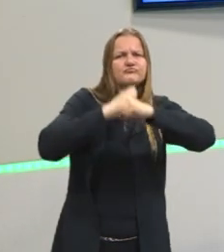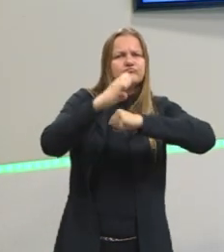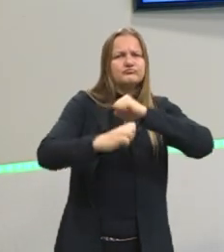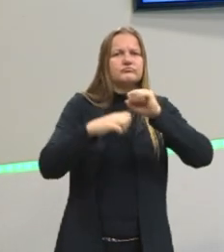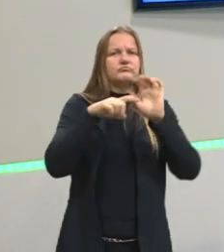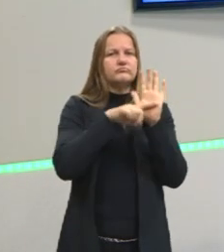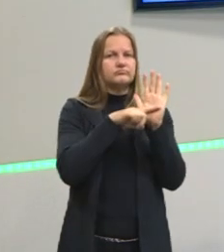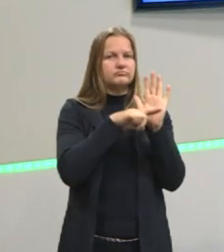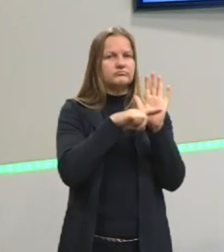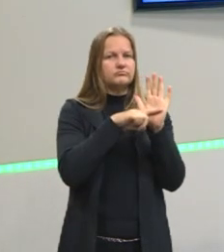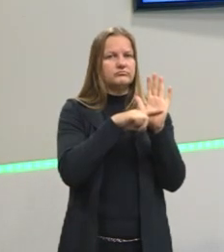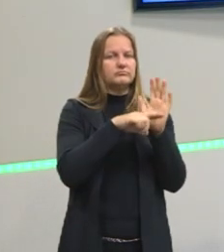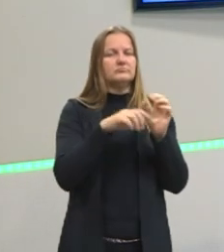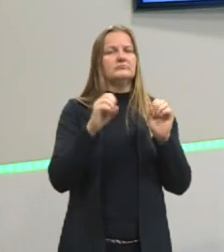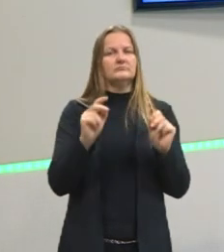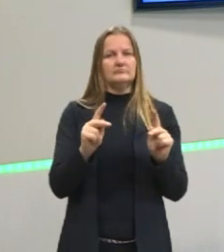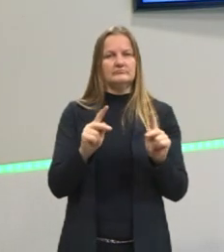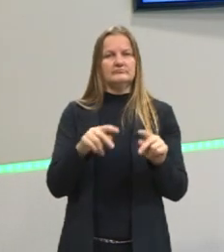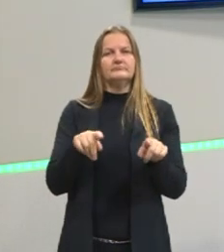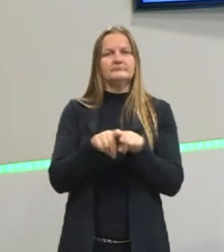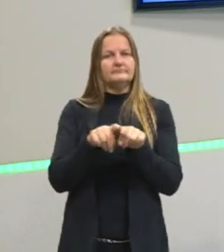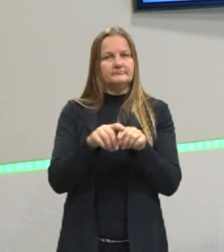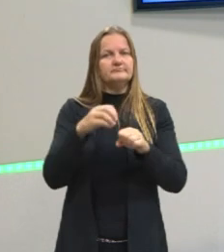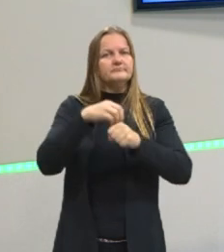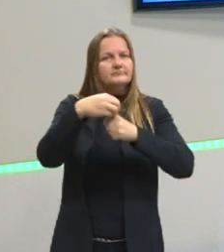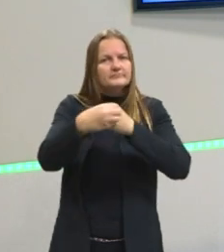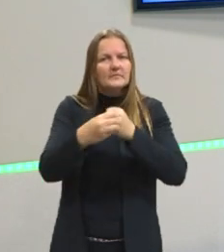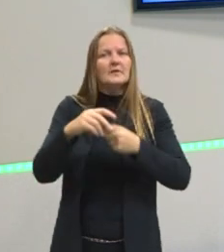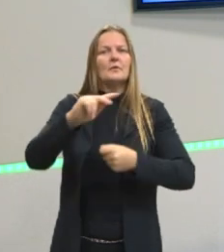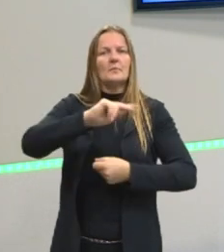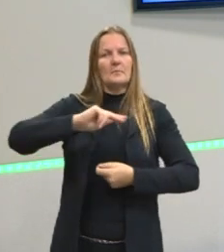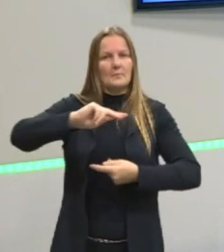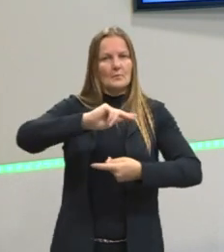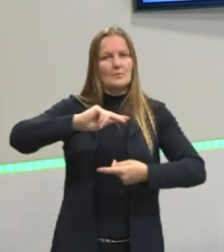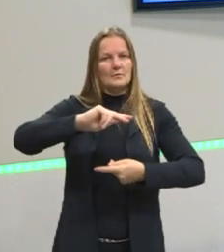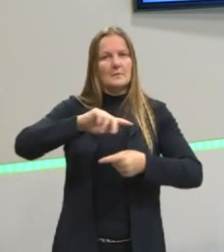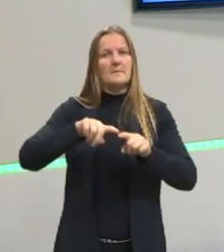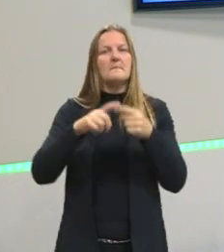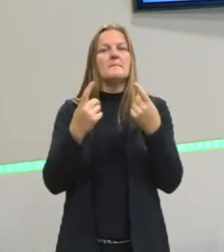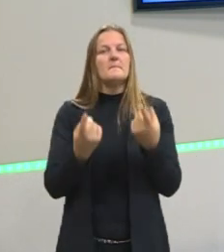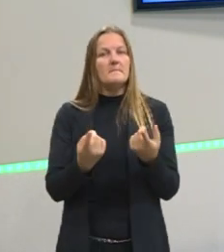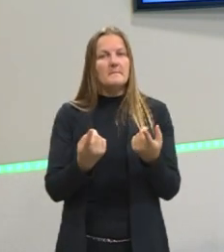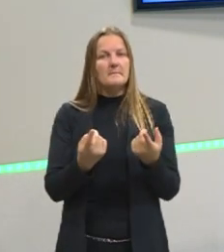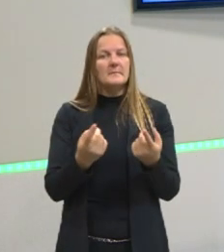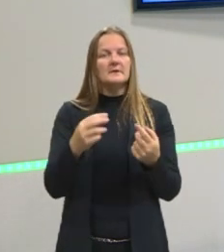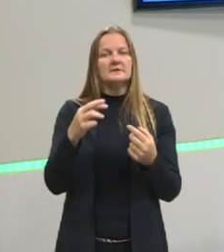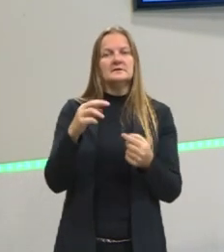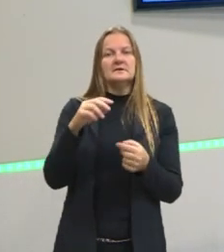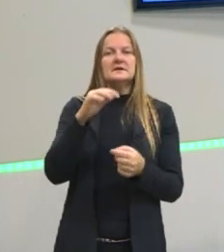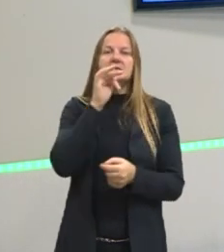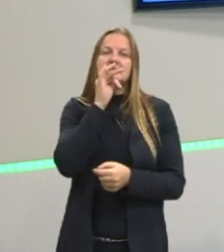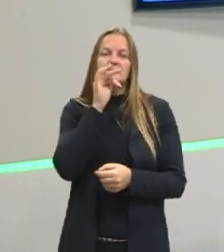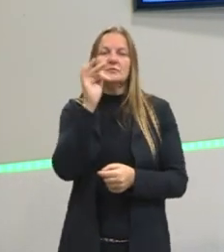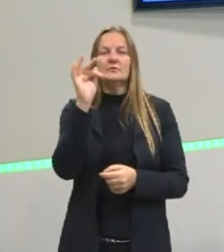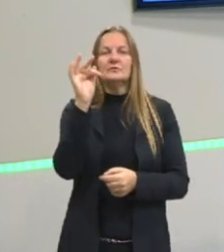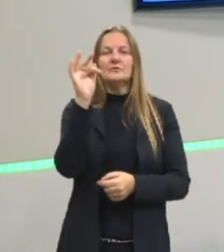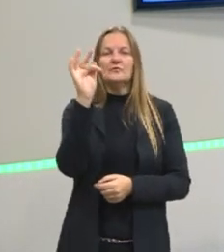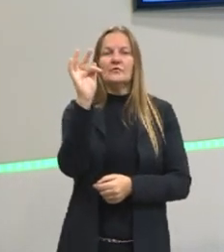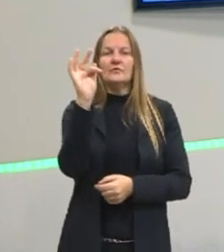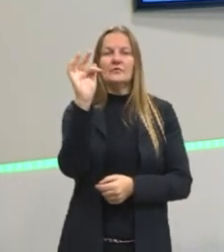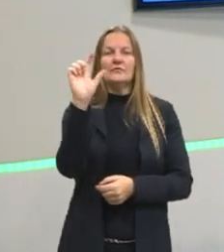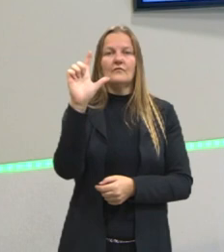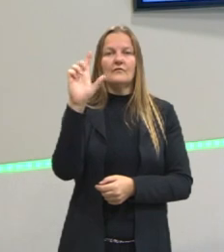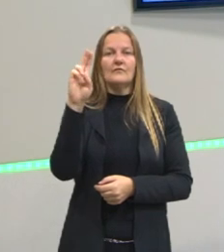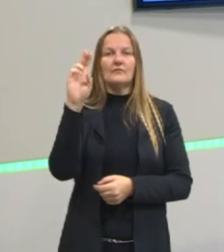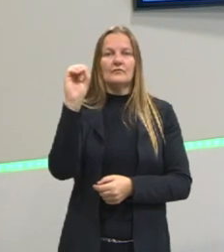Então, ela vai ocorrer também entre moléculas polares, mas vai ser entre o flúor, o oxigênio e o